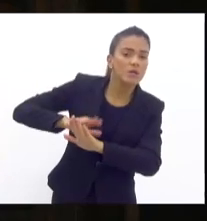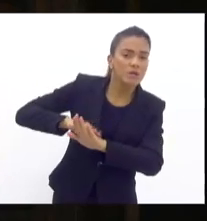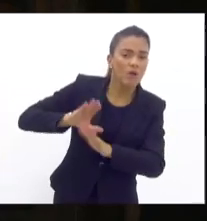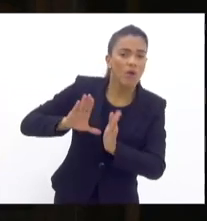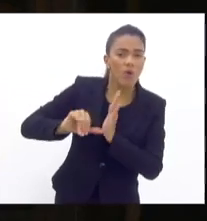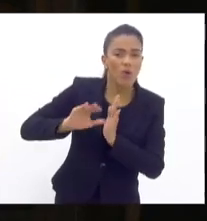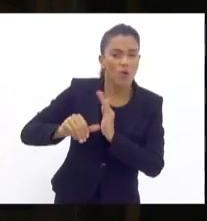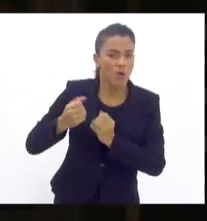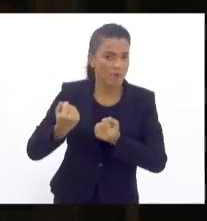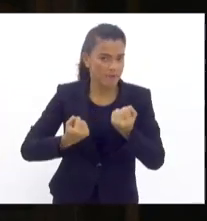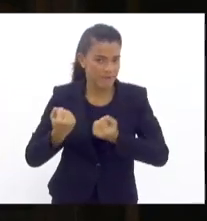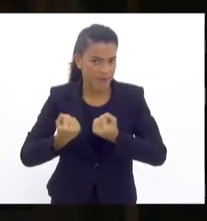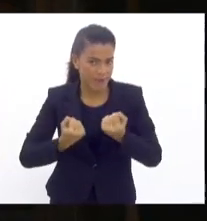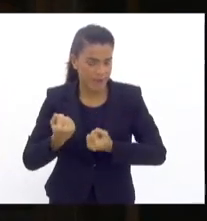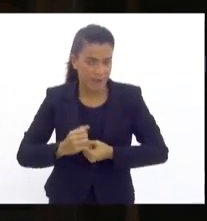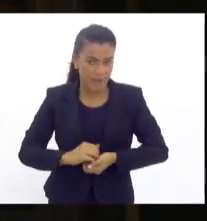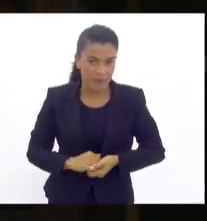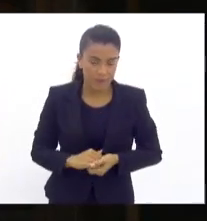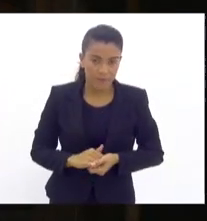de veículos, deputados?